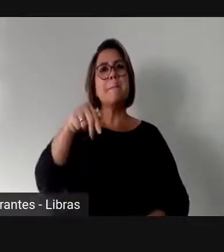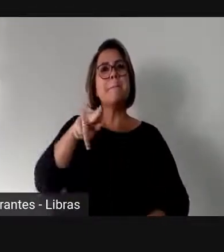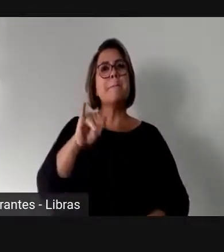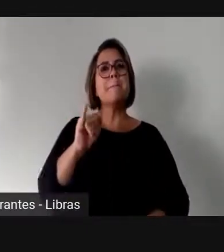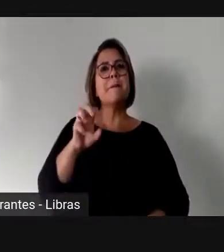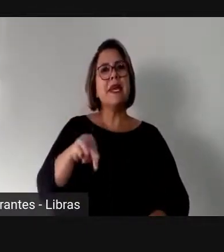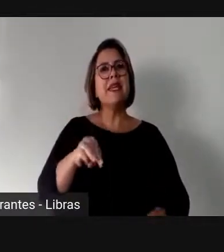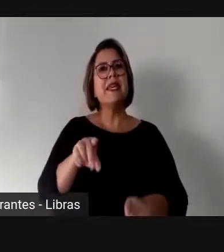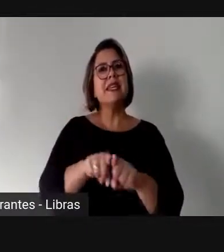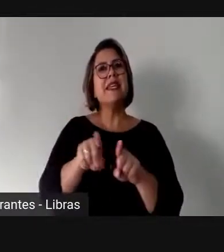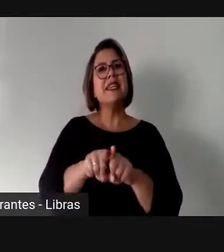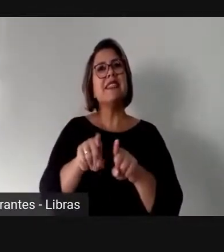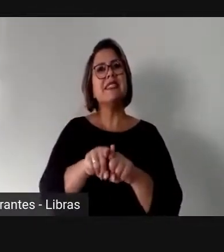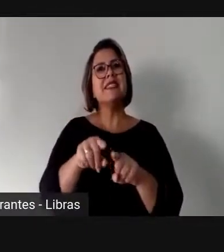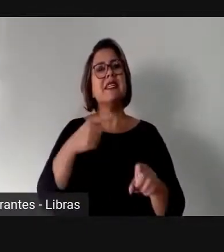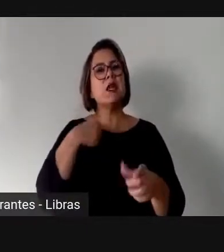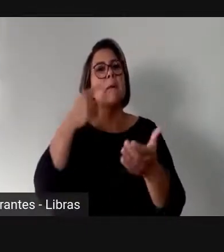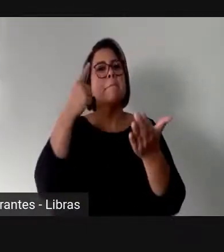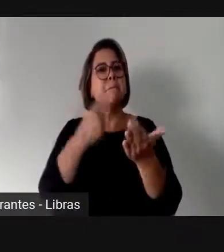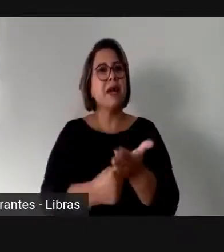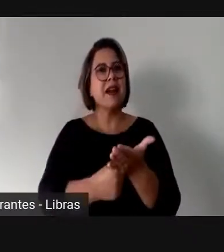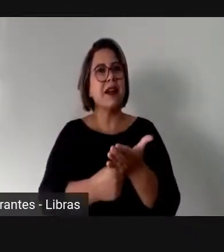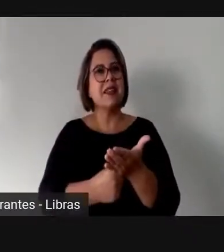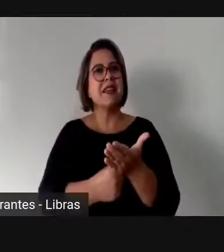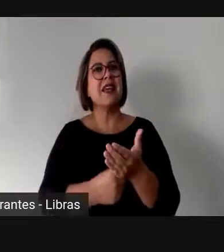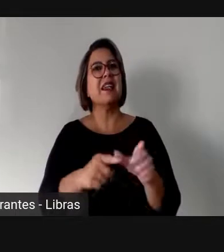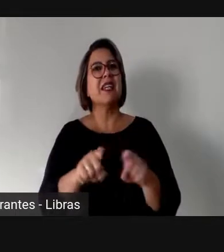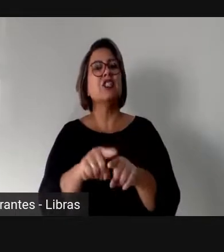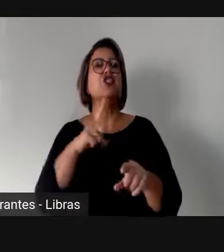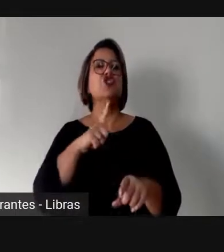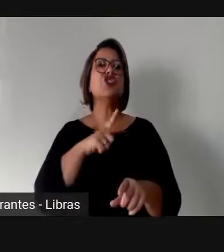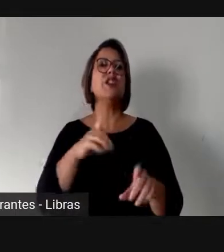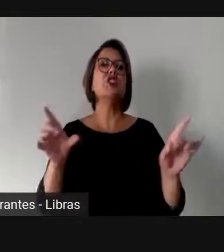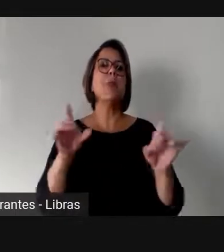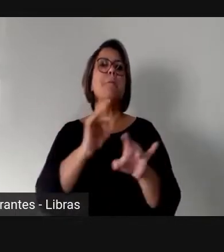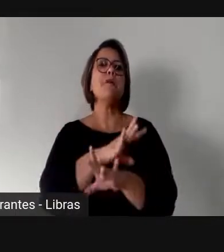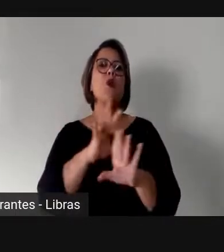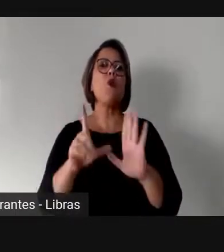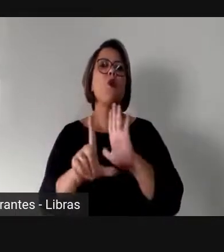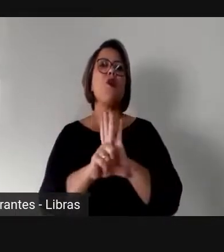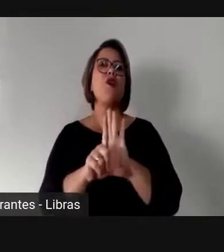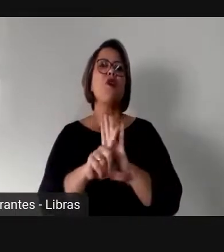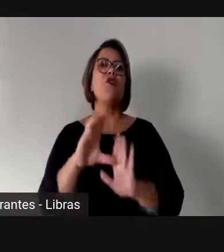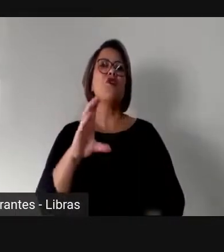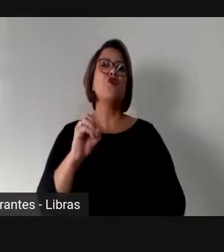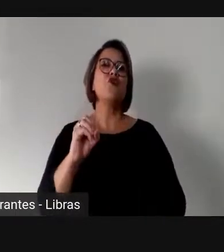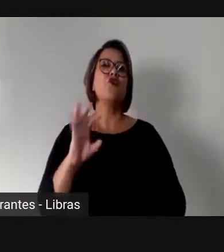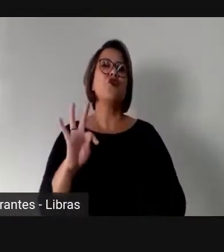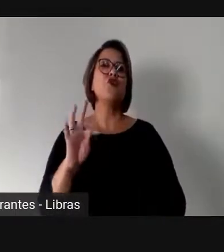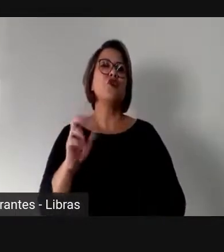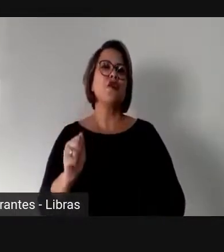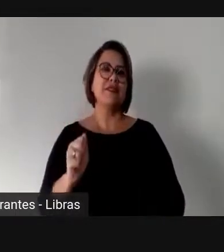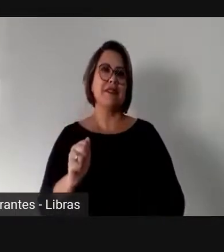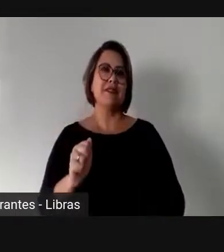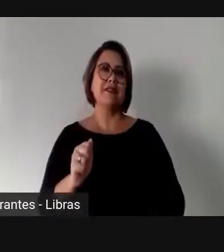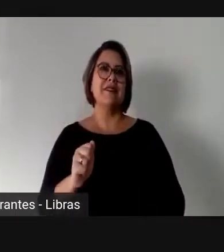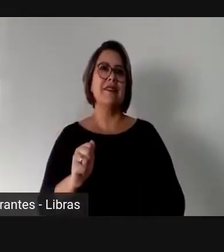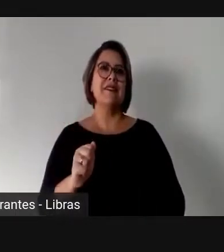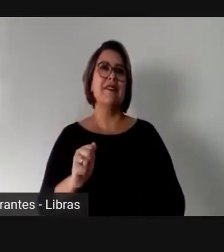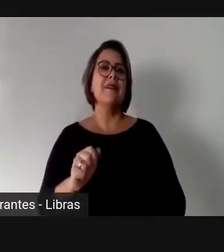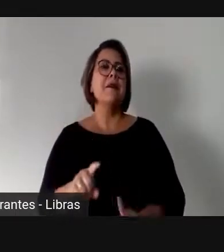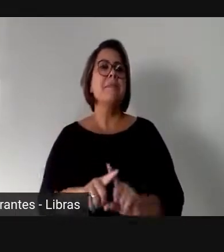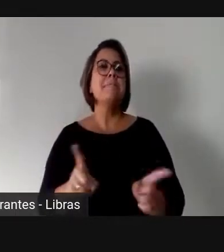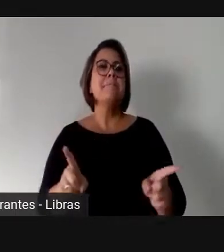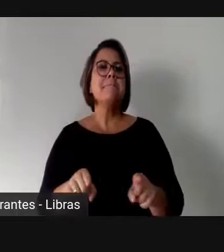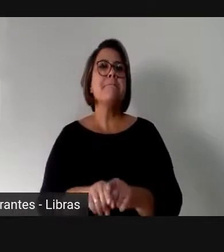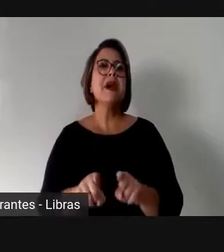o Brasil já estabelece essas cotas. Mas é interessante que as cotas em momento nenhum estabelecem as